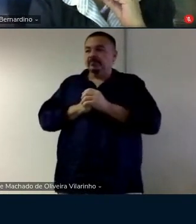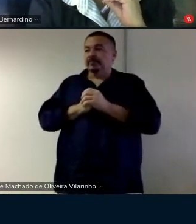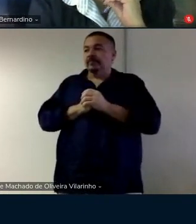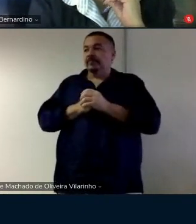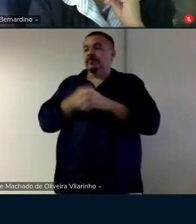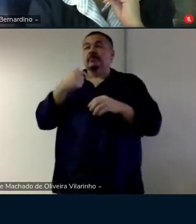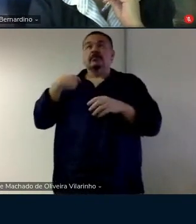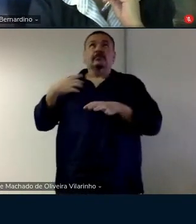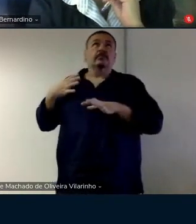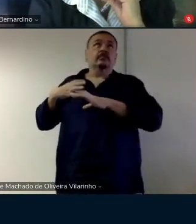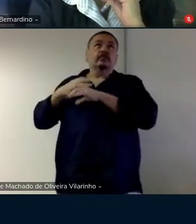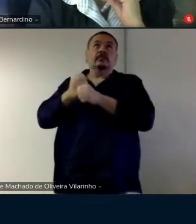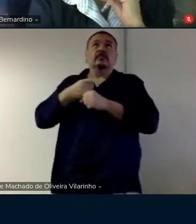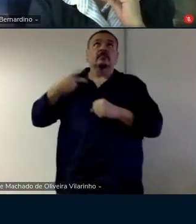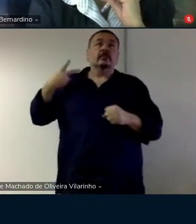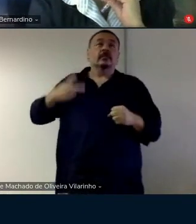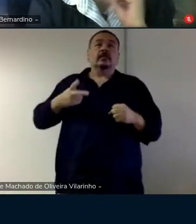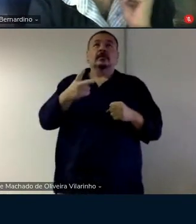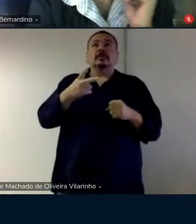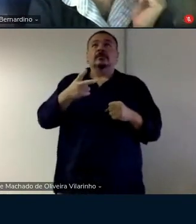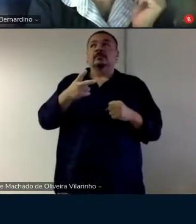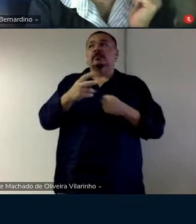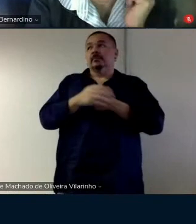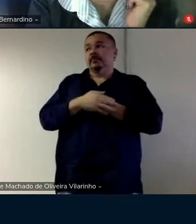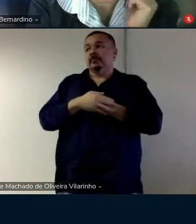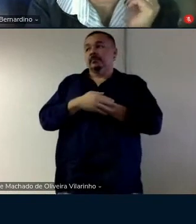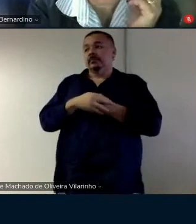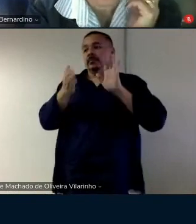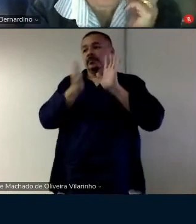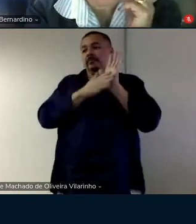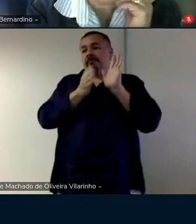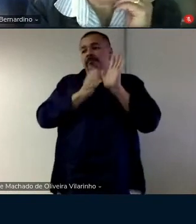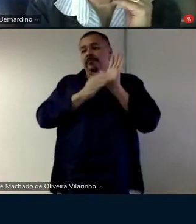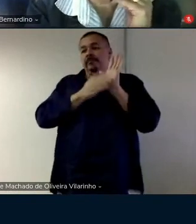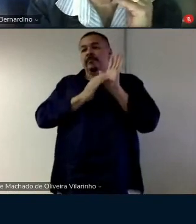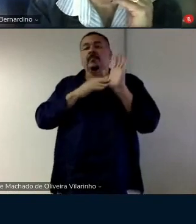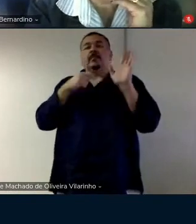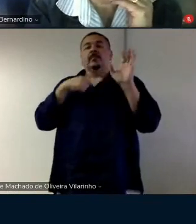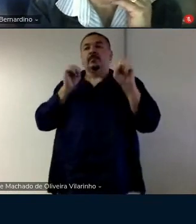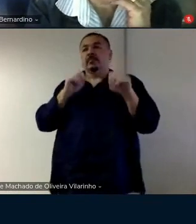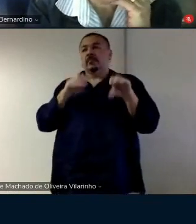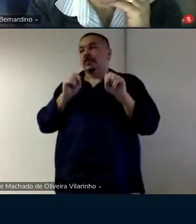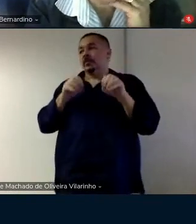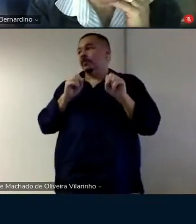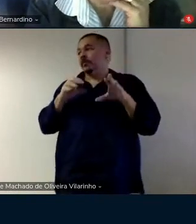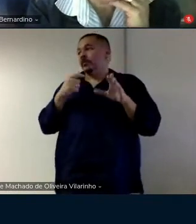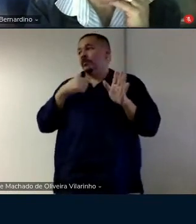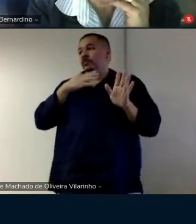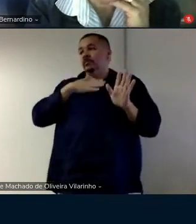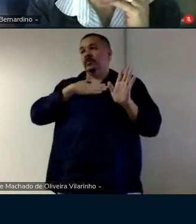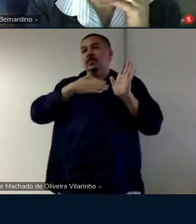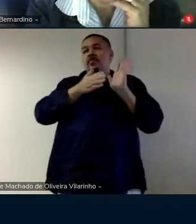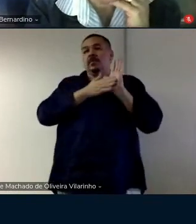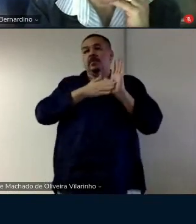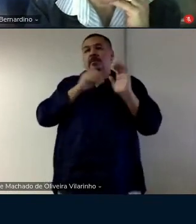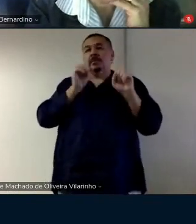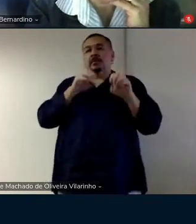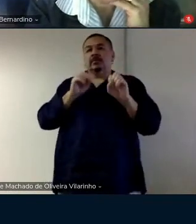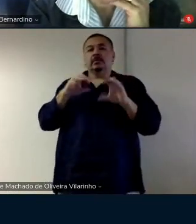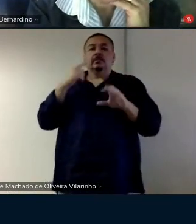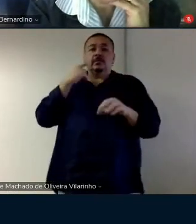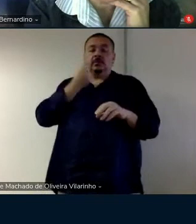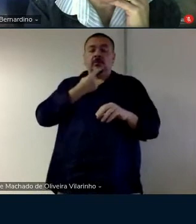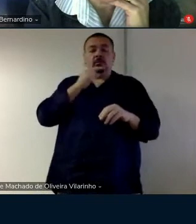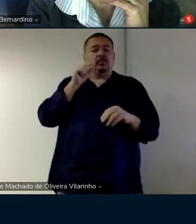eu sempre tive uma uma proposta de um sim são meio malucas mas propostas de um para